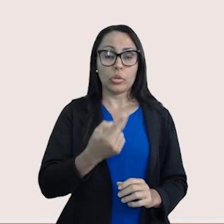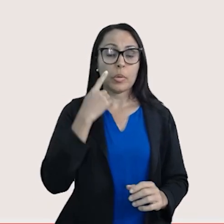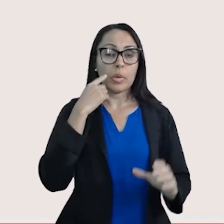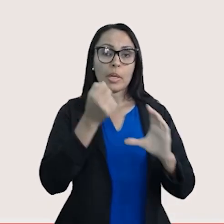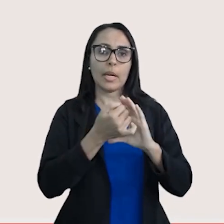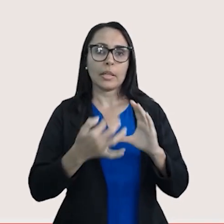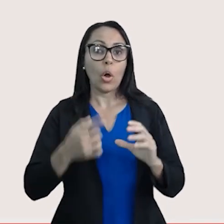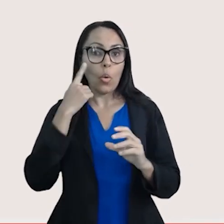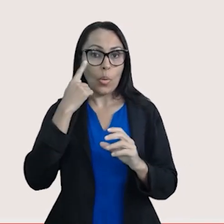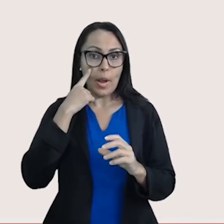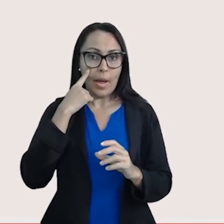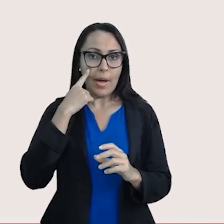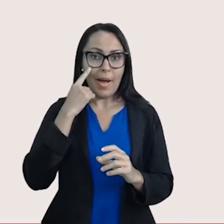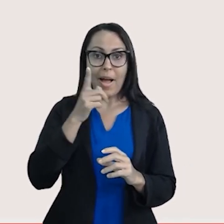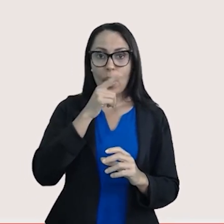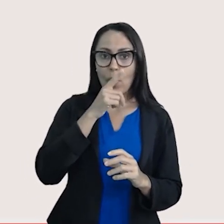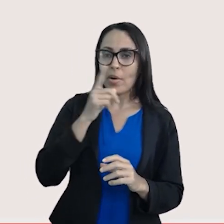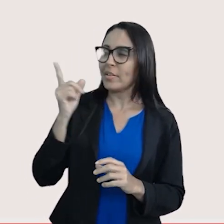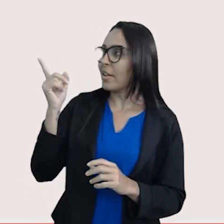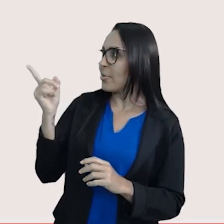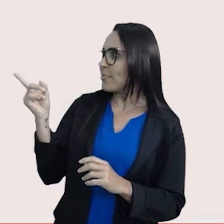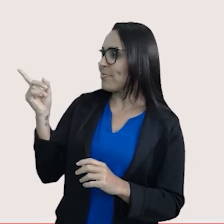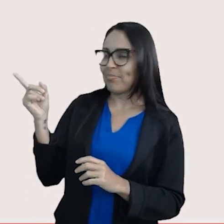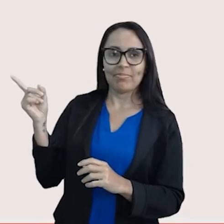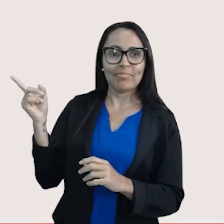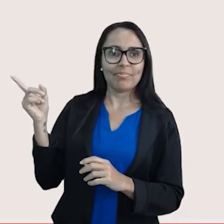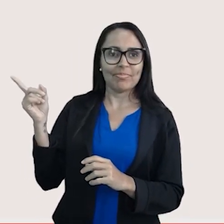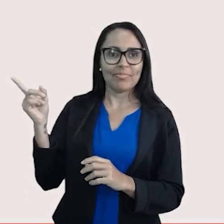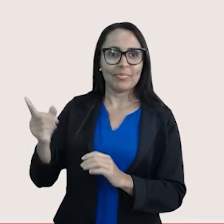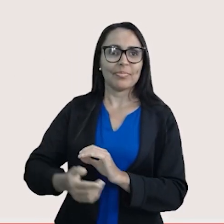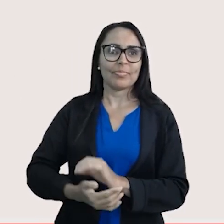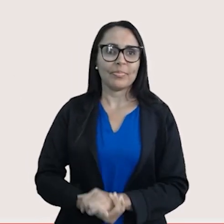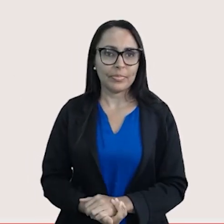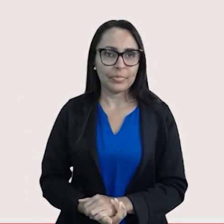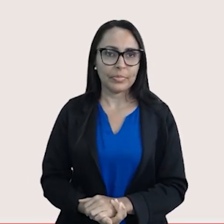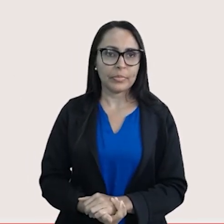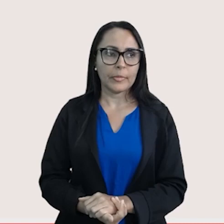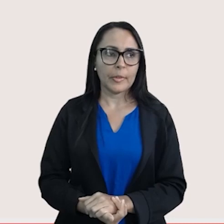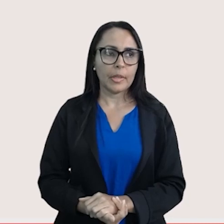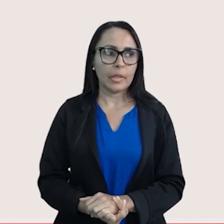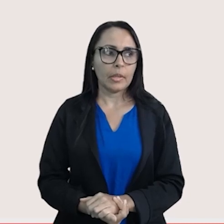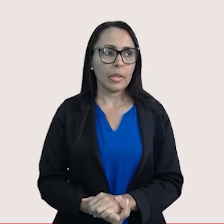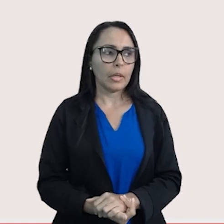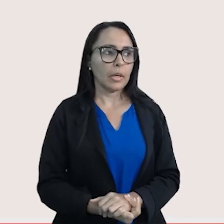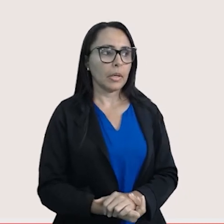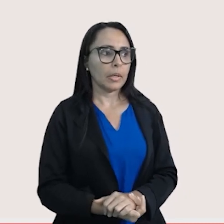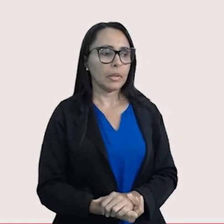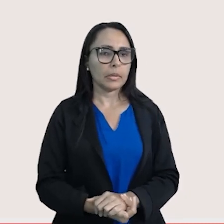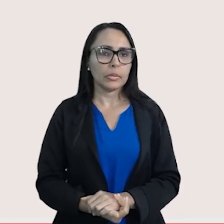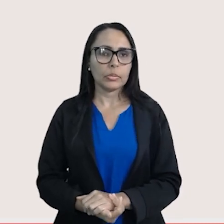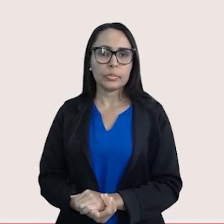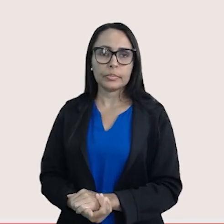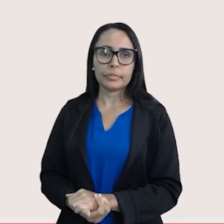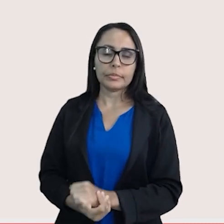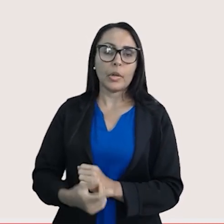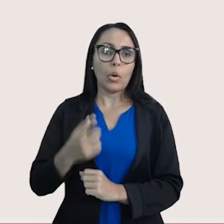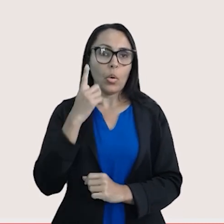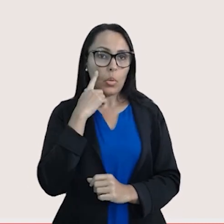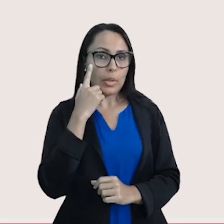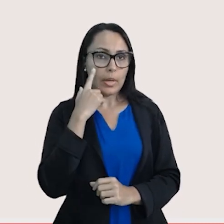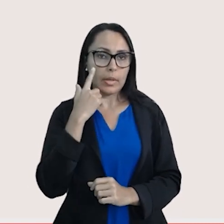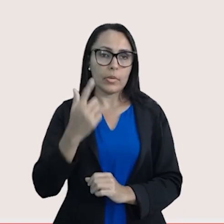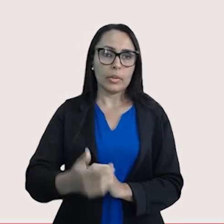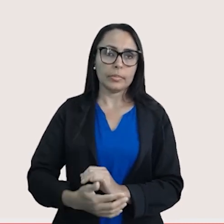característica. Olha a água aí, Provando que a água é polar. Vamos provar? Gente boa. Olhe bem.